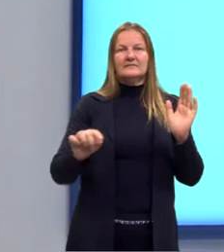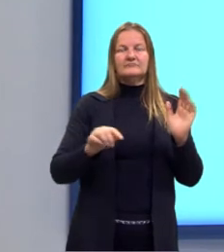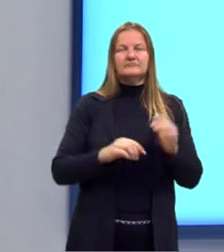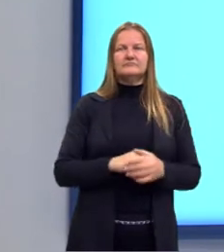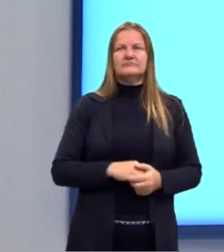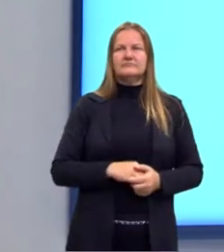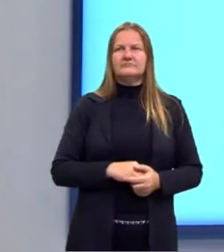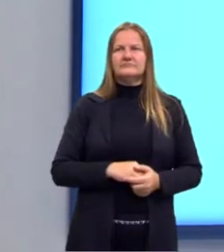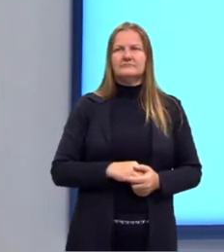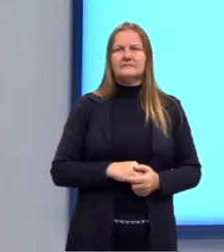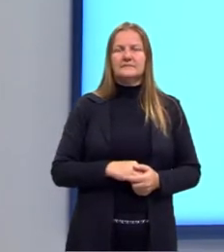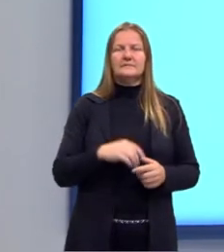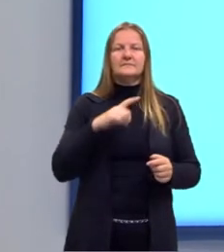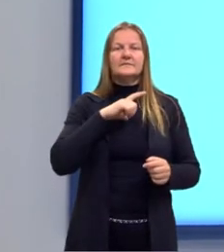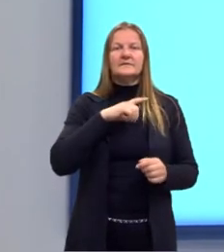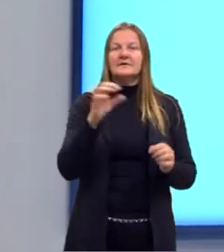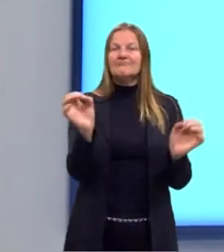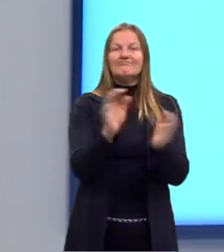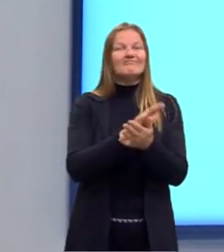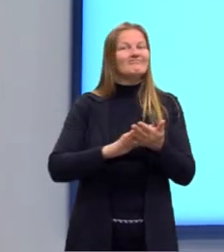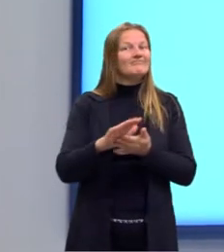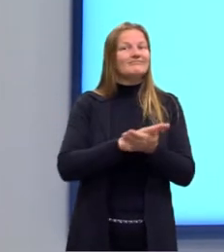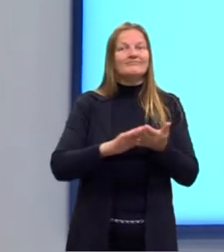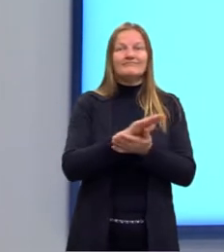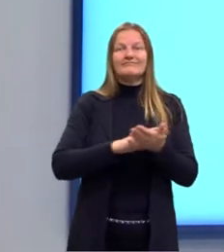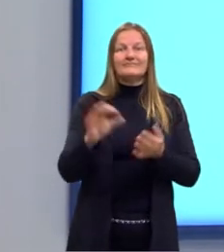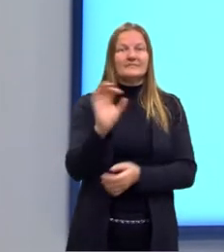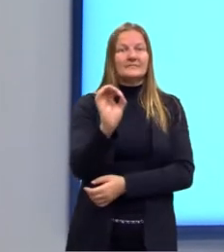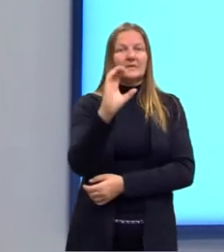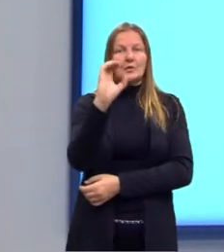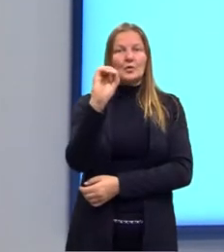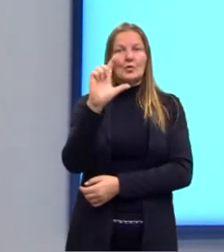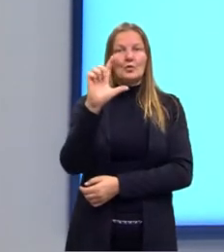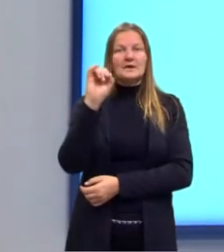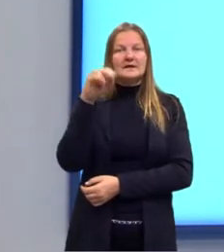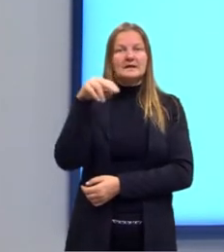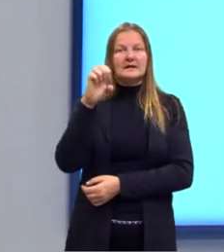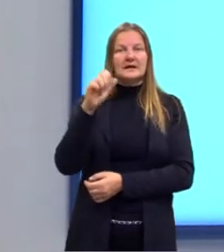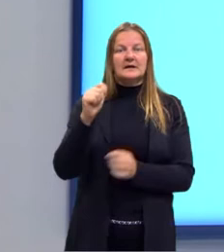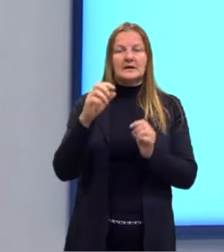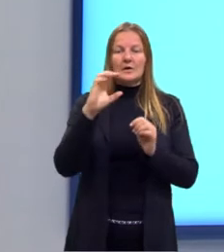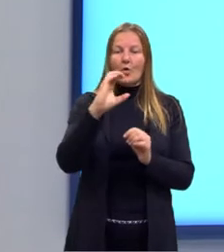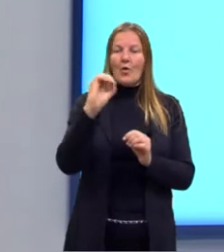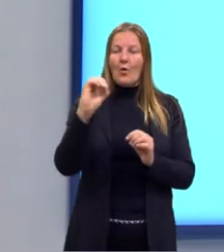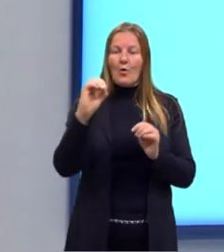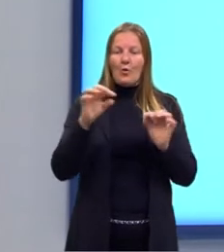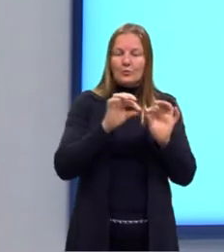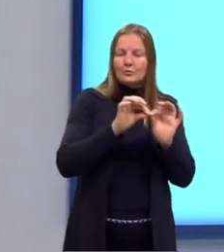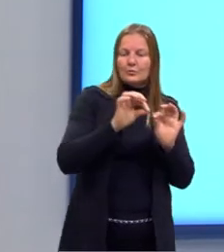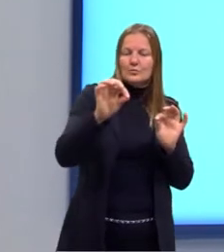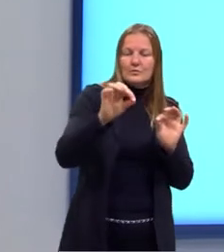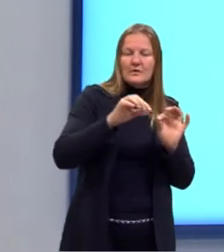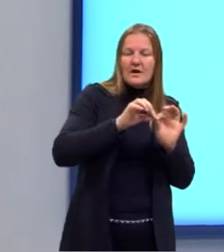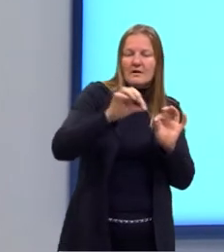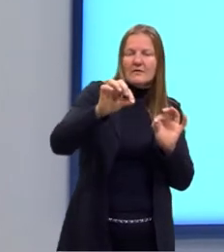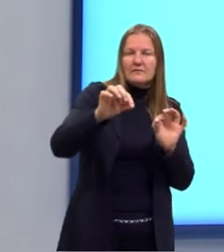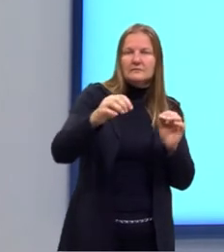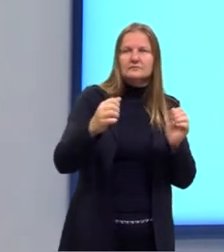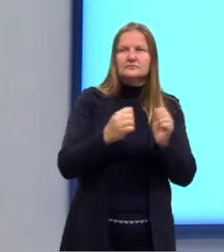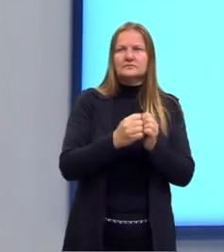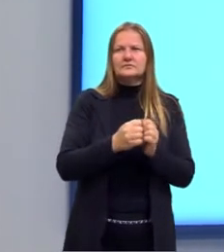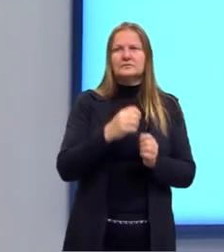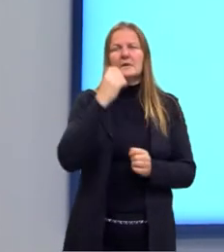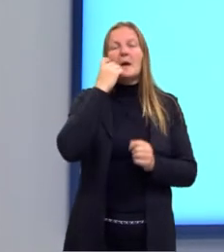Então, nós dizemos que eles não são pontos colineares. Se a gente observar aqui a figura, gente poderia